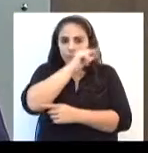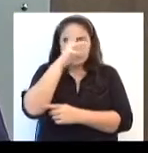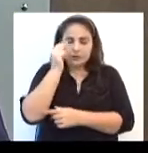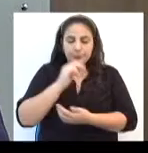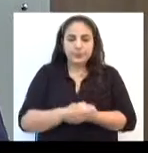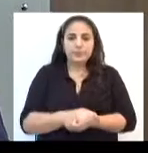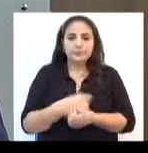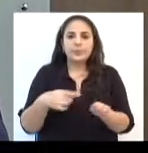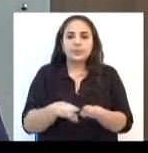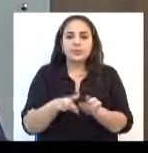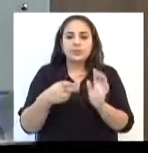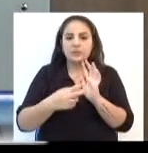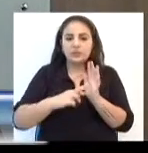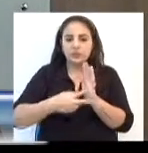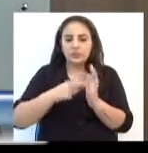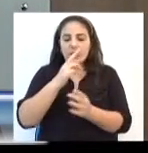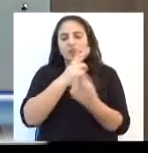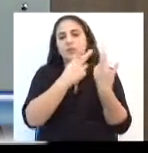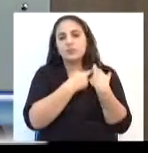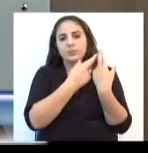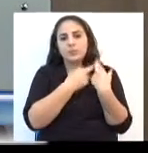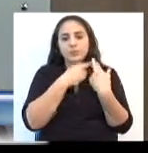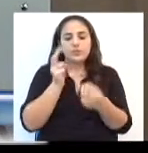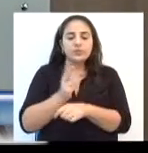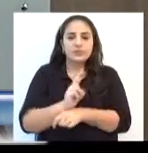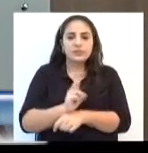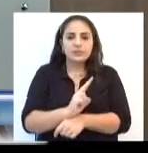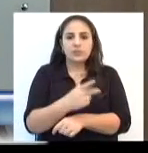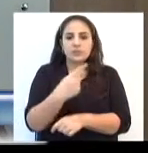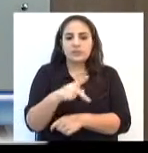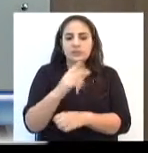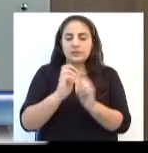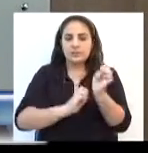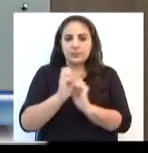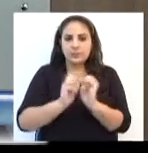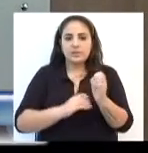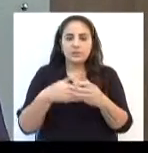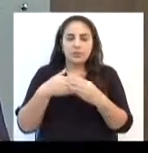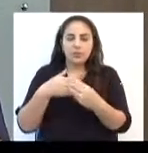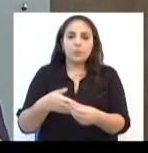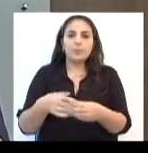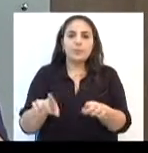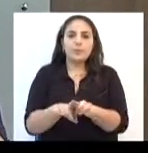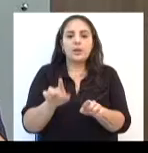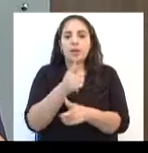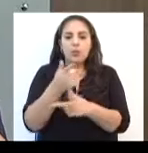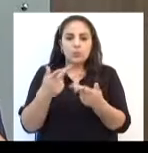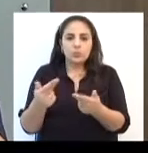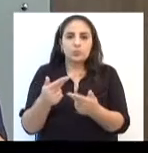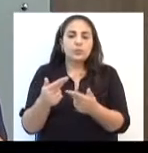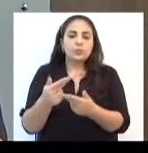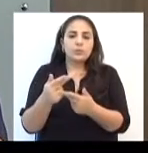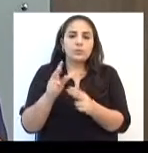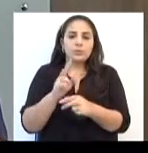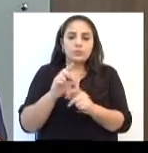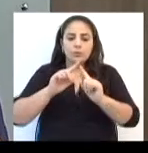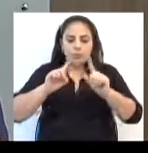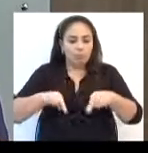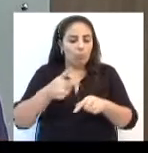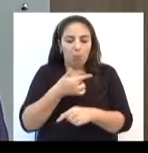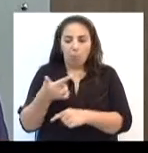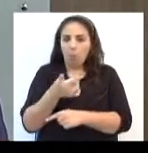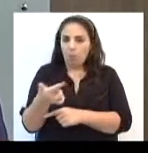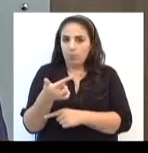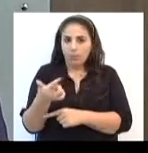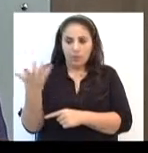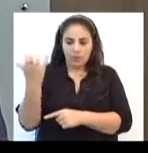O sindicato que é responsável pela fiscalização dessas empresas acompanhou que alguns funcionários não receberam o vale